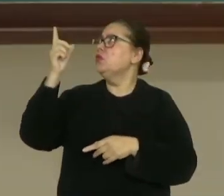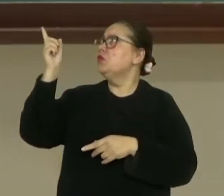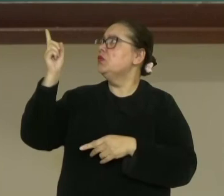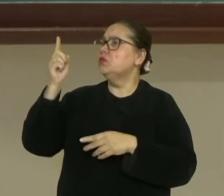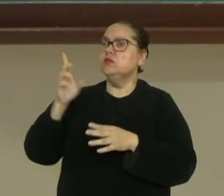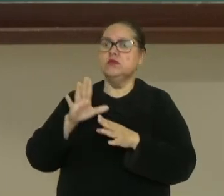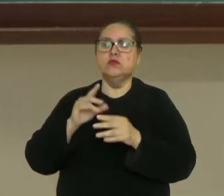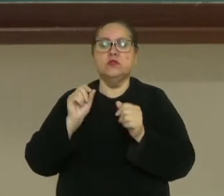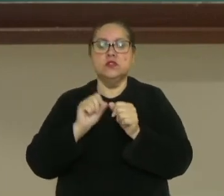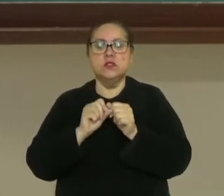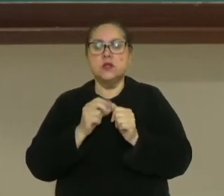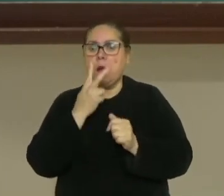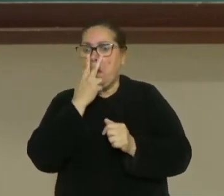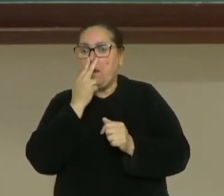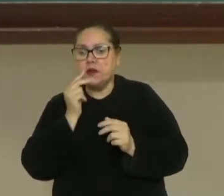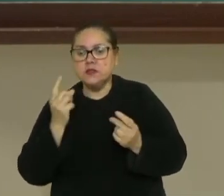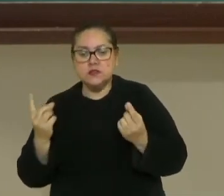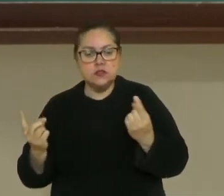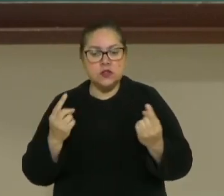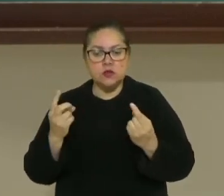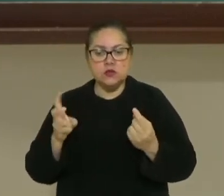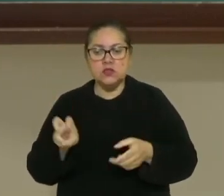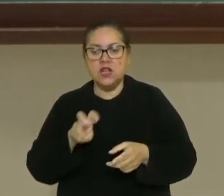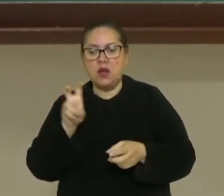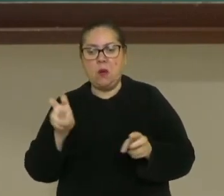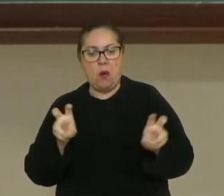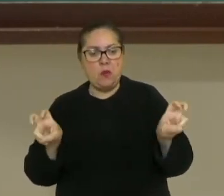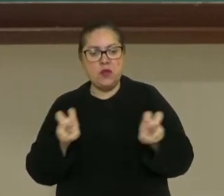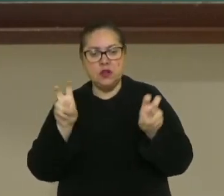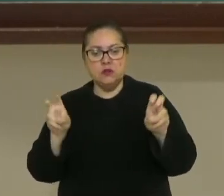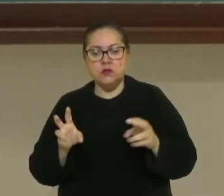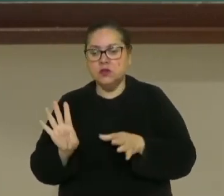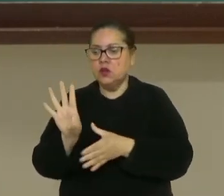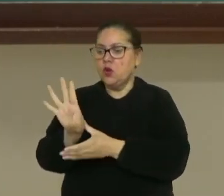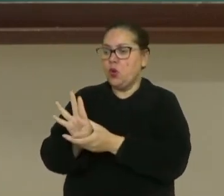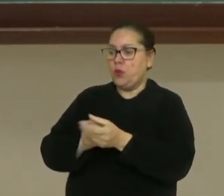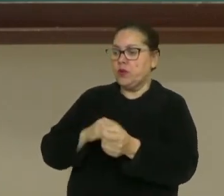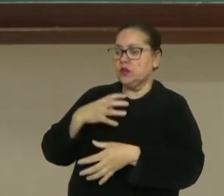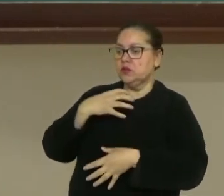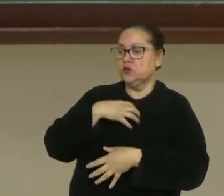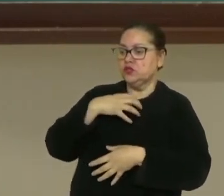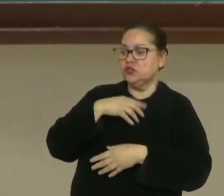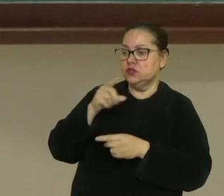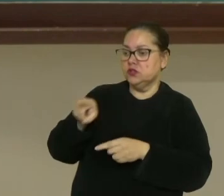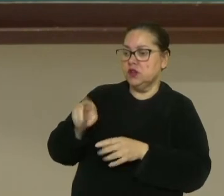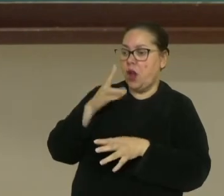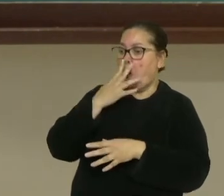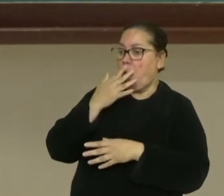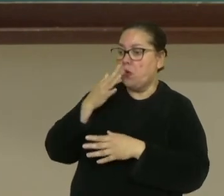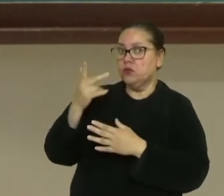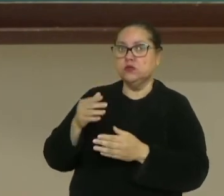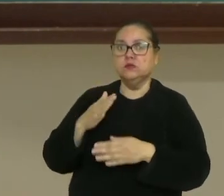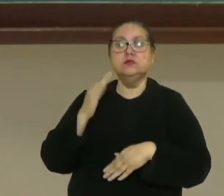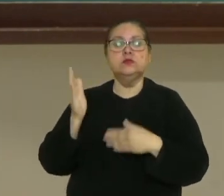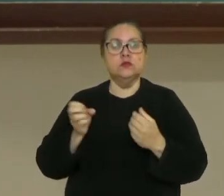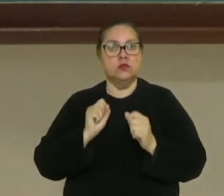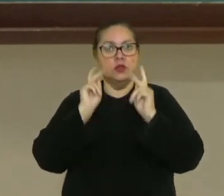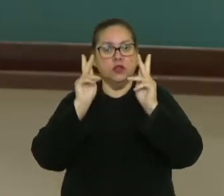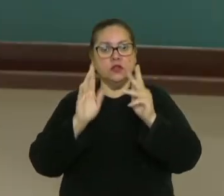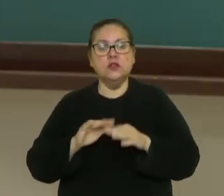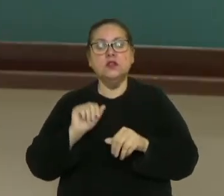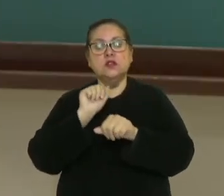pelo fato de ser semelhante à outra, acaba imitando e levando vantagem evolutiva sobre ela. Ok?